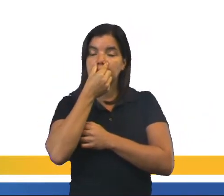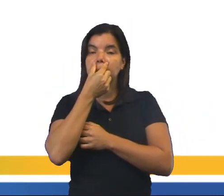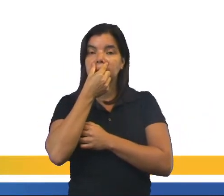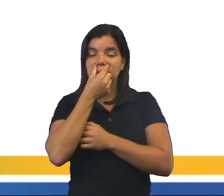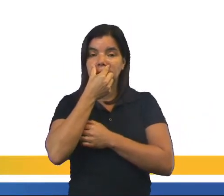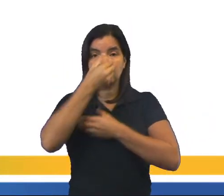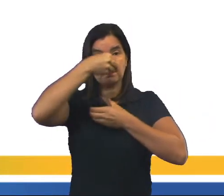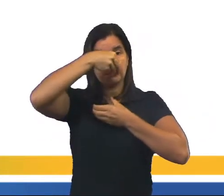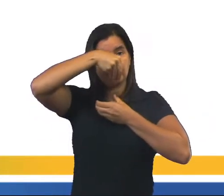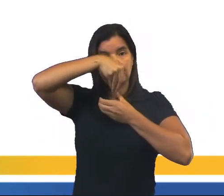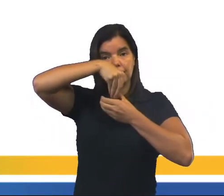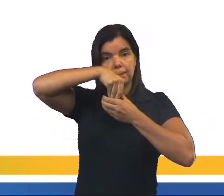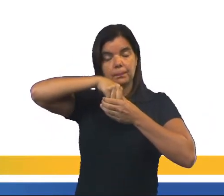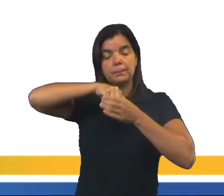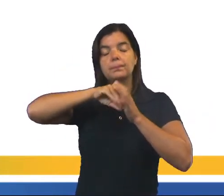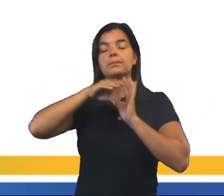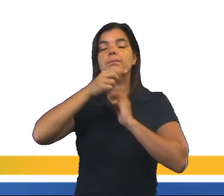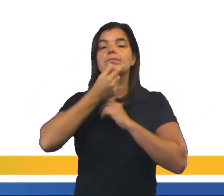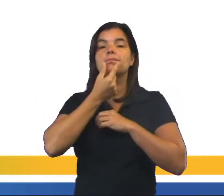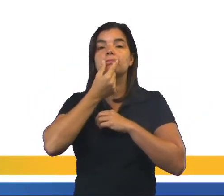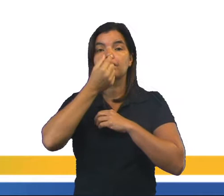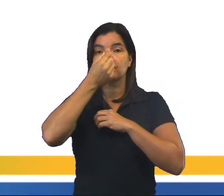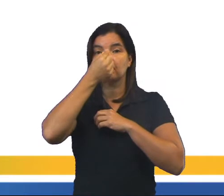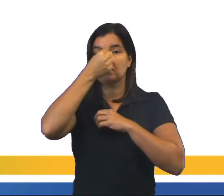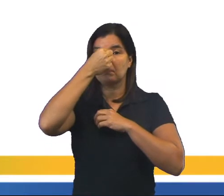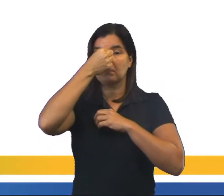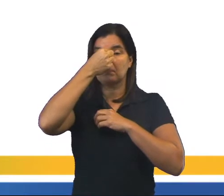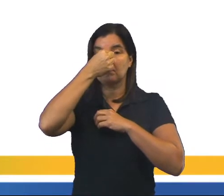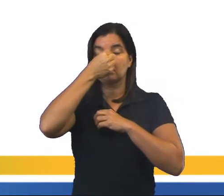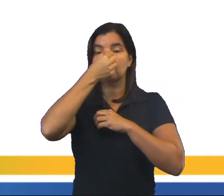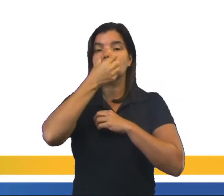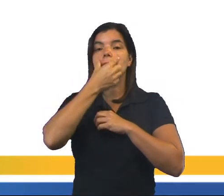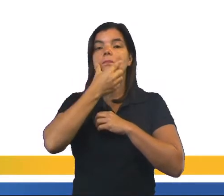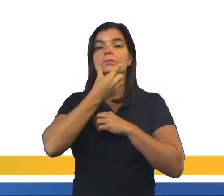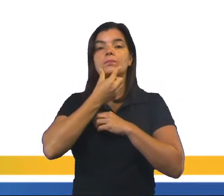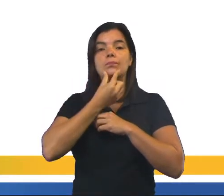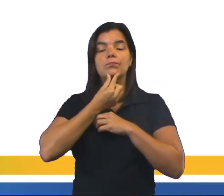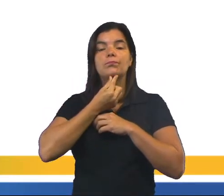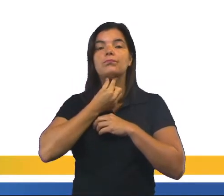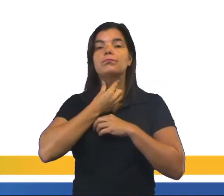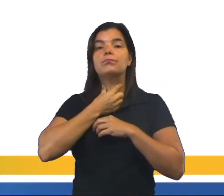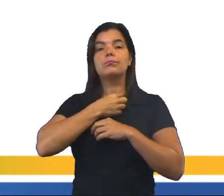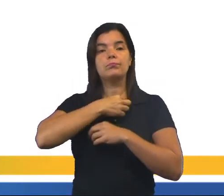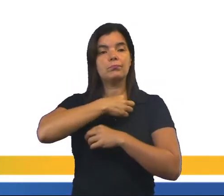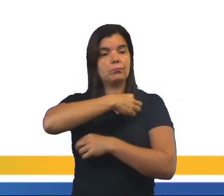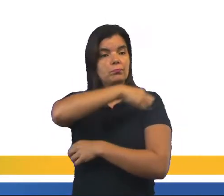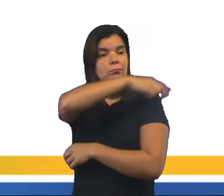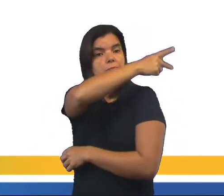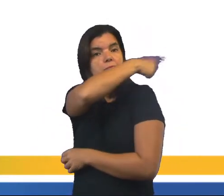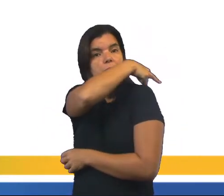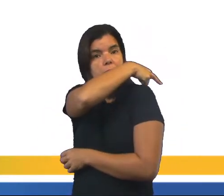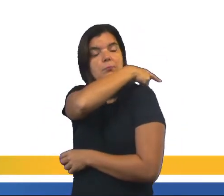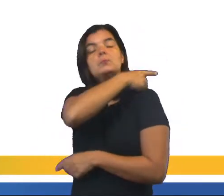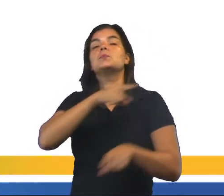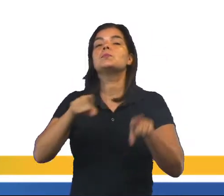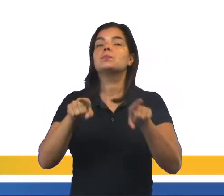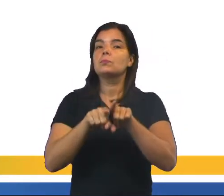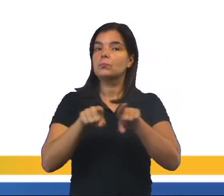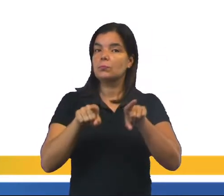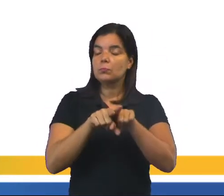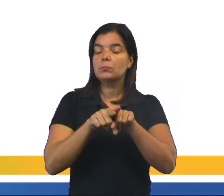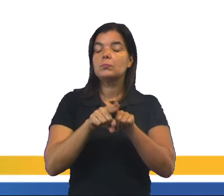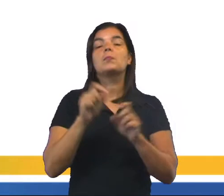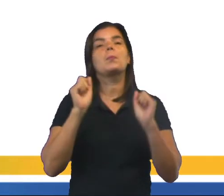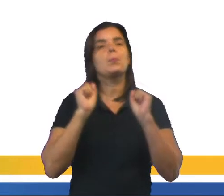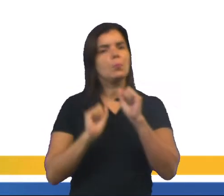é filtrado pela cavidade nasal. Até chegar aos pulmões. A inspiração também pode ocorrer